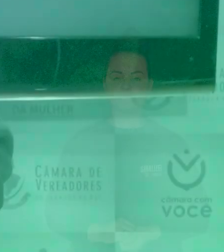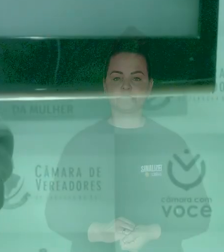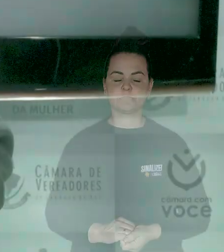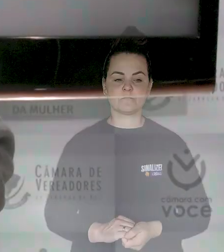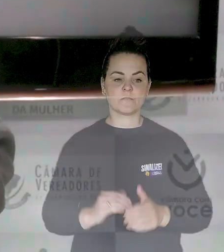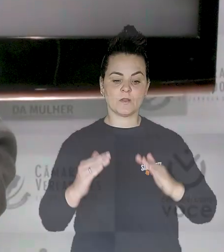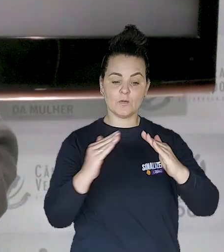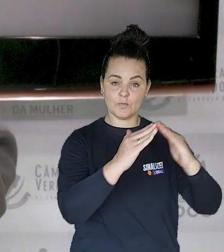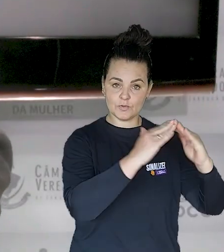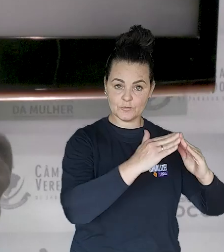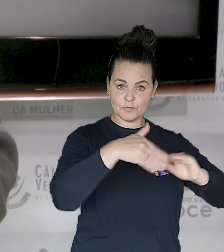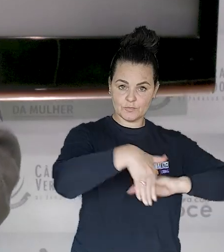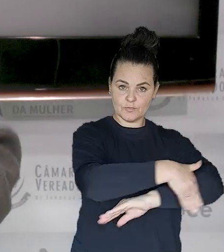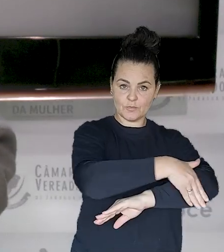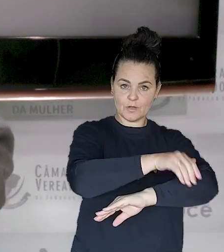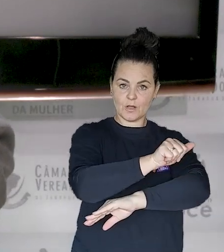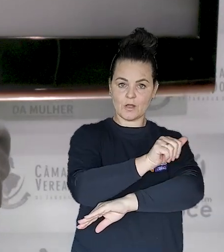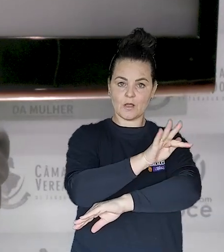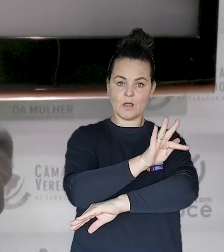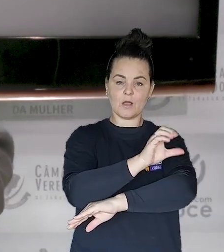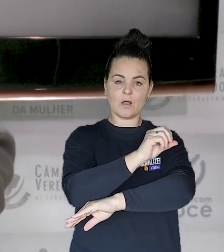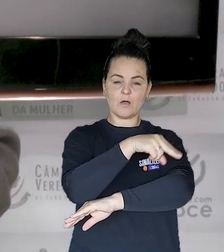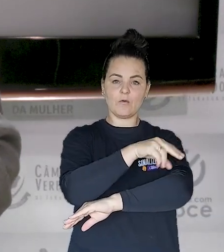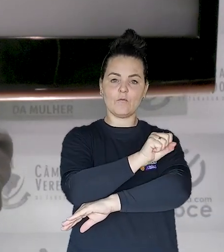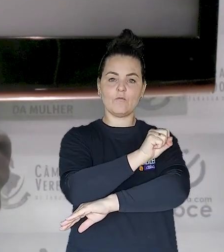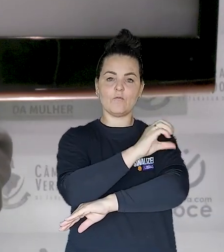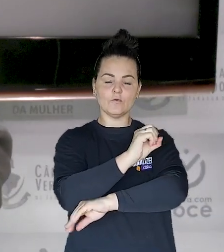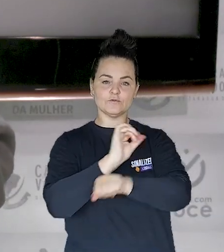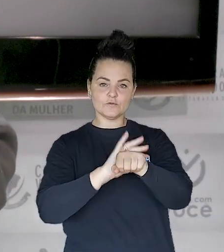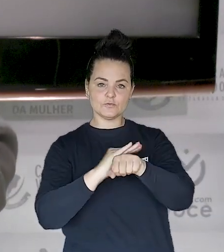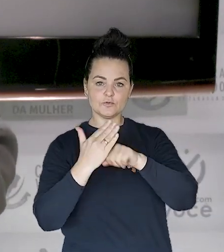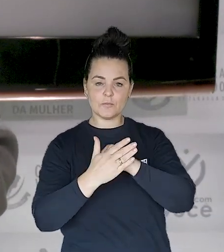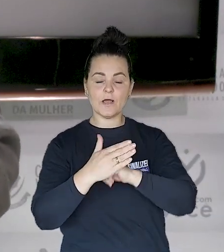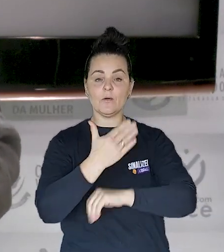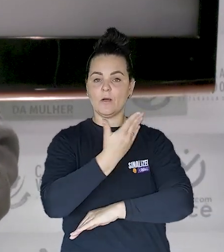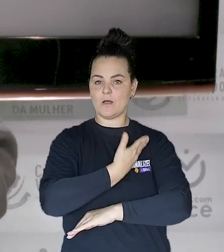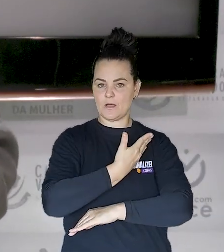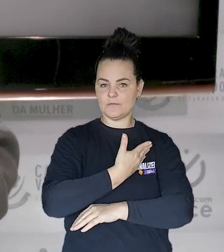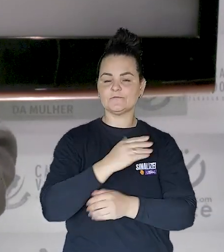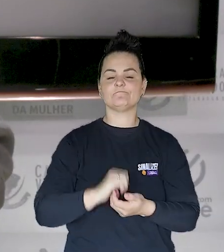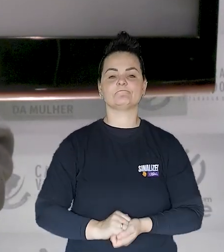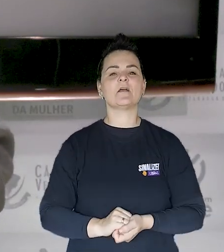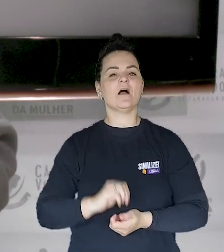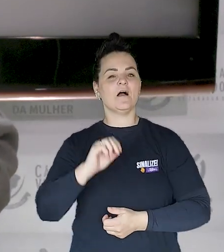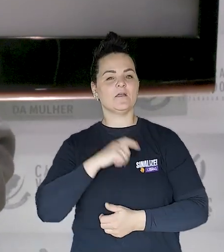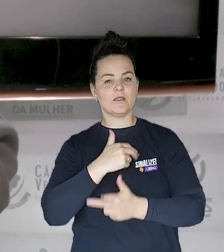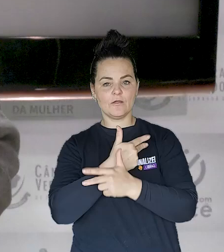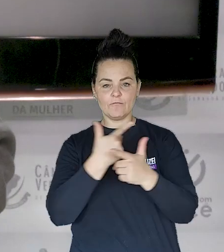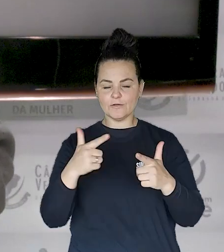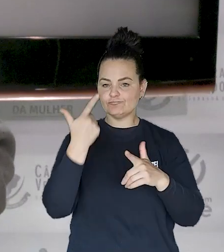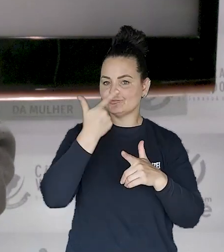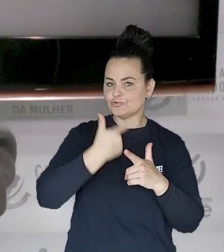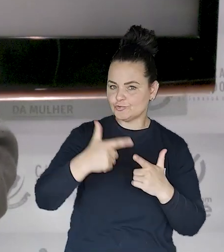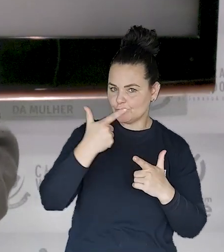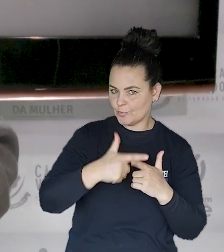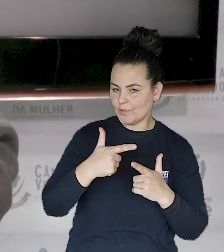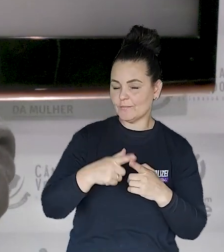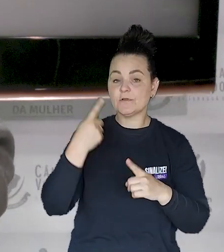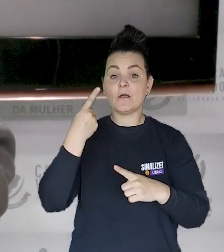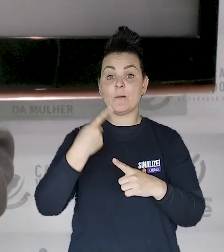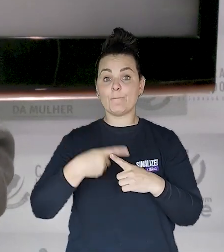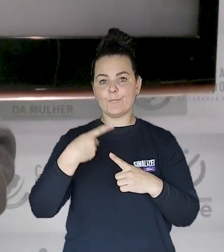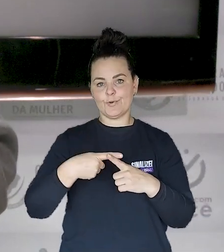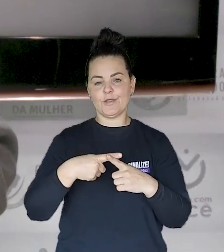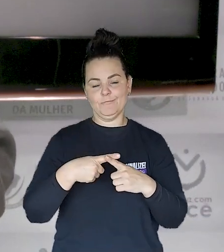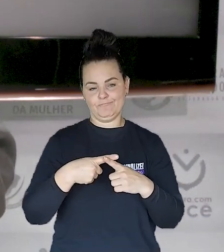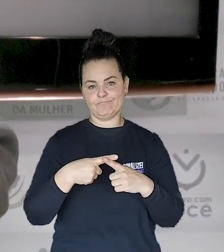Os moradores da rua Afonso Piazera, no bairro Amizade, estão enfrentando sérios problemas devido a recentes